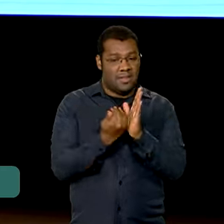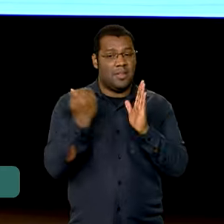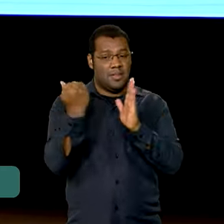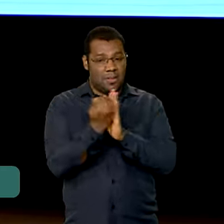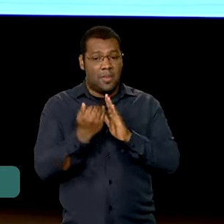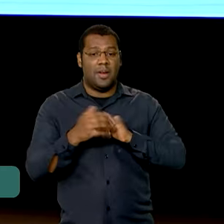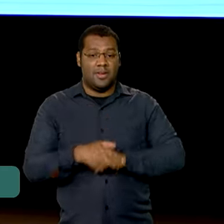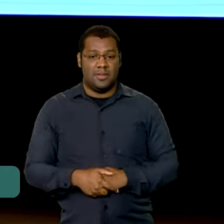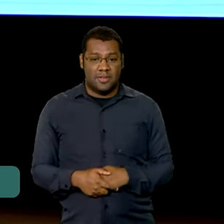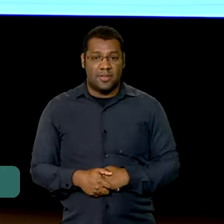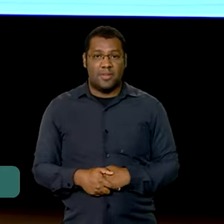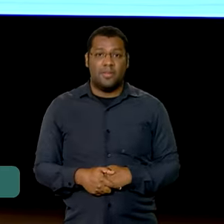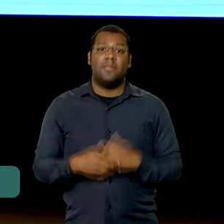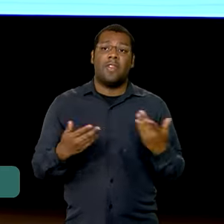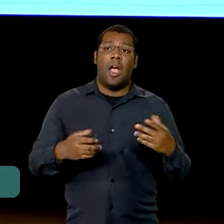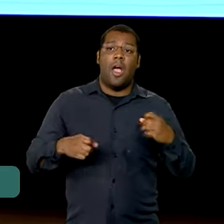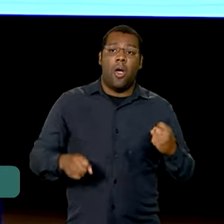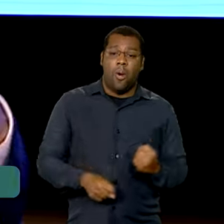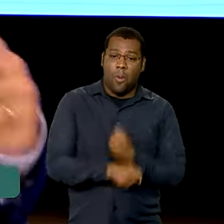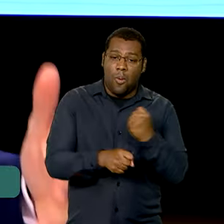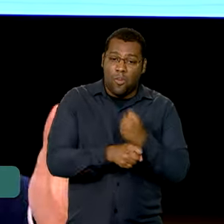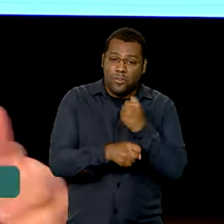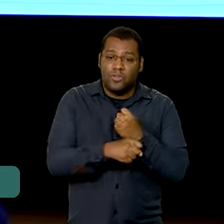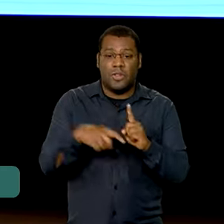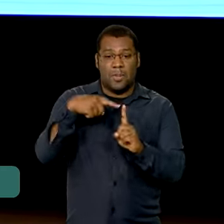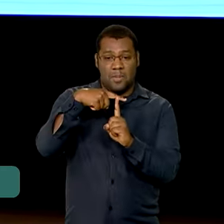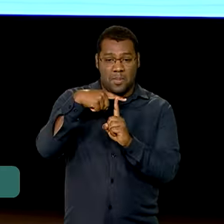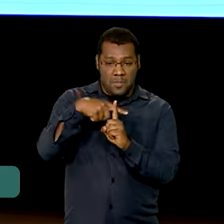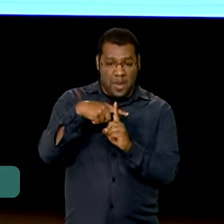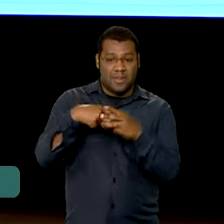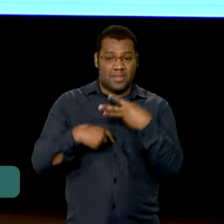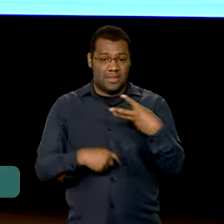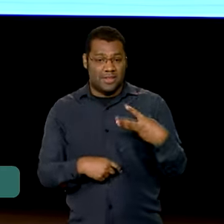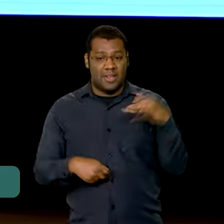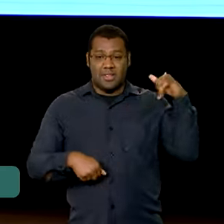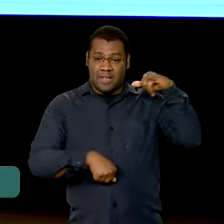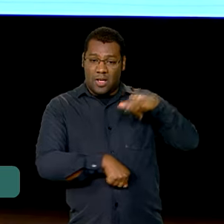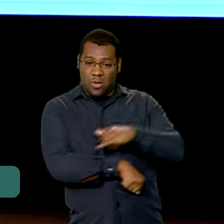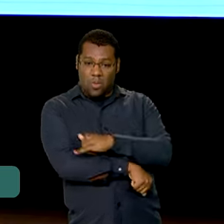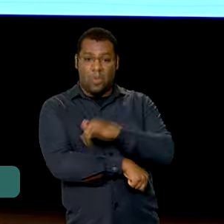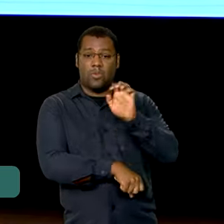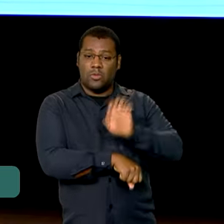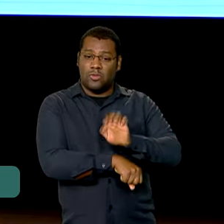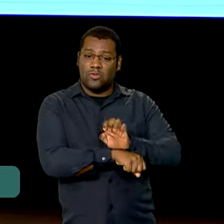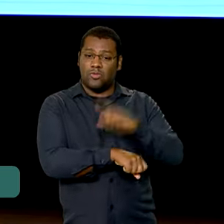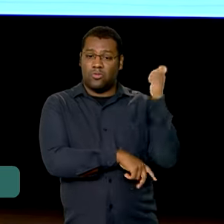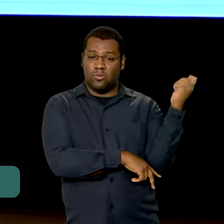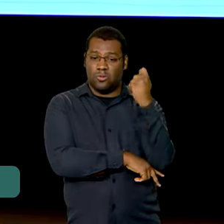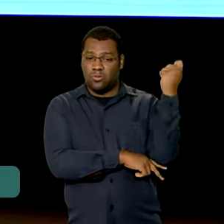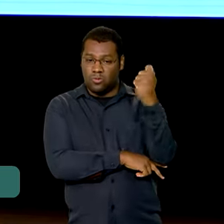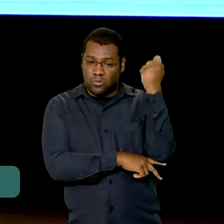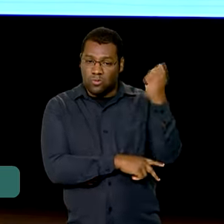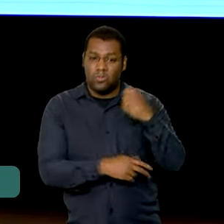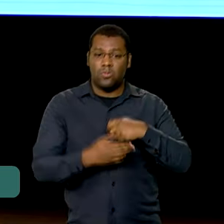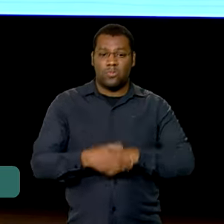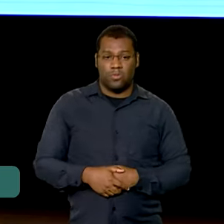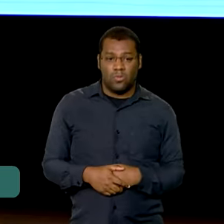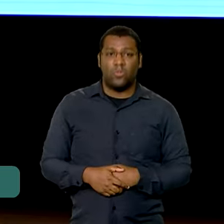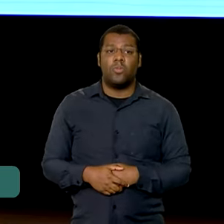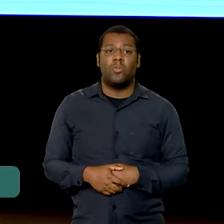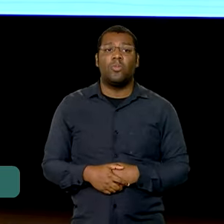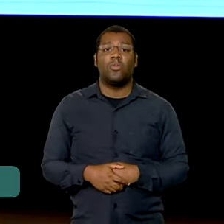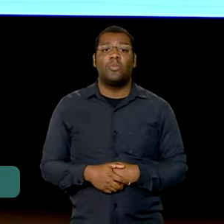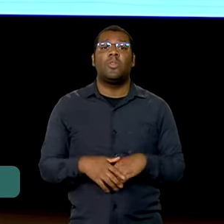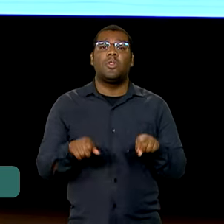dúvida nenhuma, três novos aeroportos funcionando, ou novos ou ampliados. E a gente tem trabalhado bastante com a possibilidade da construção de um novo